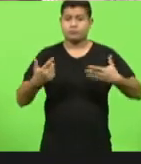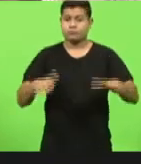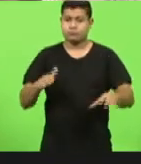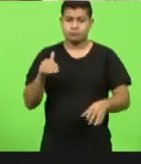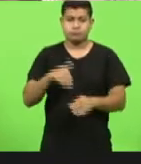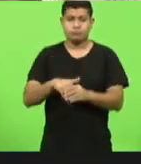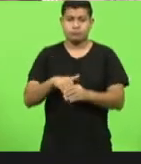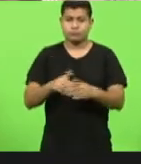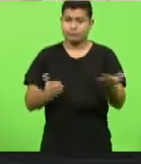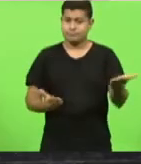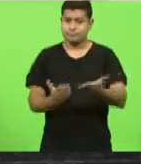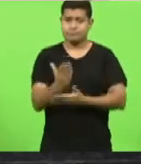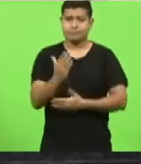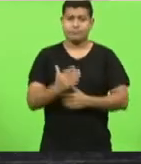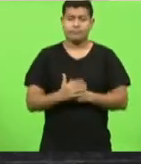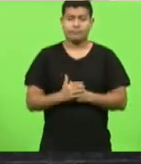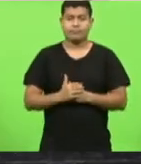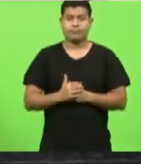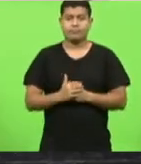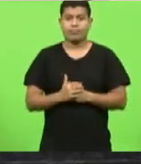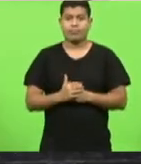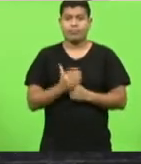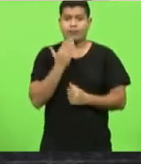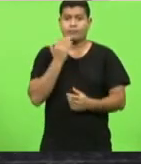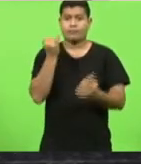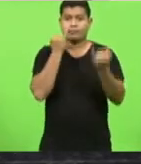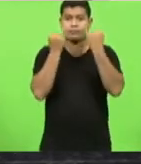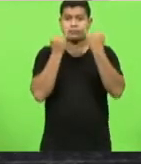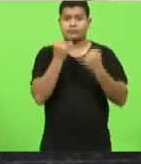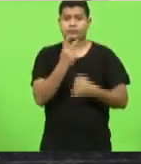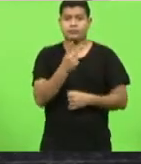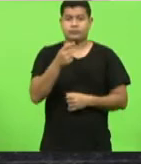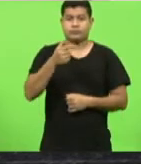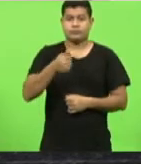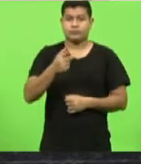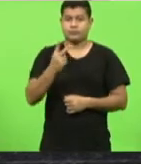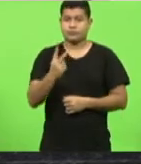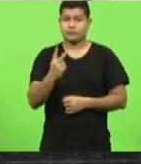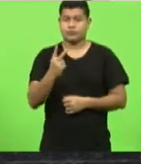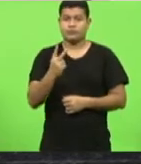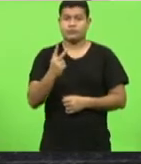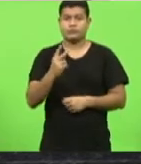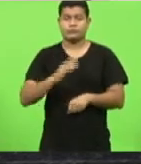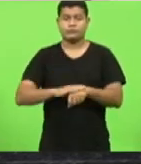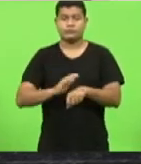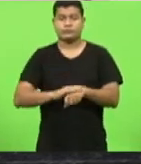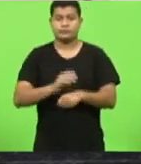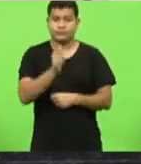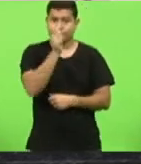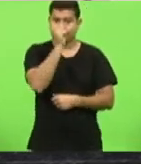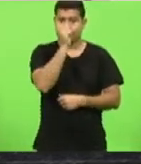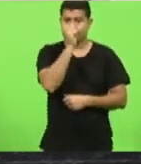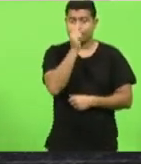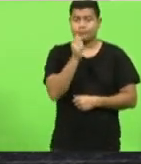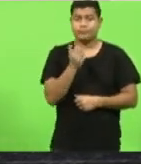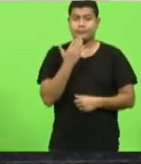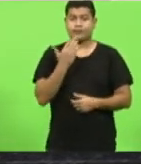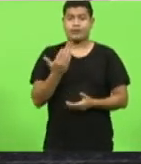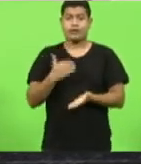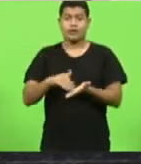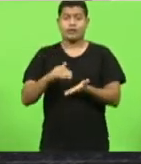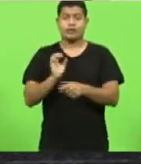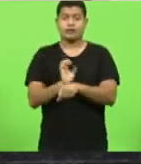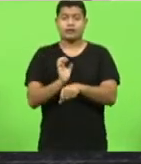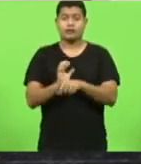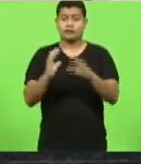aprovado pedido de informação 272 deputado João Amin solicitando ao secretário de estado da casa civil informações